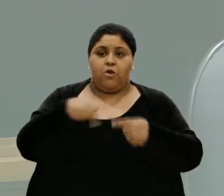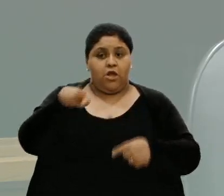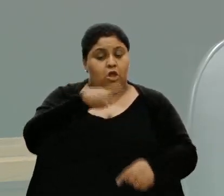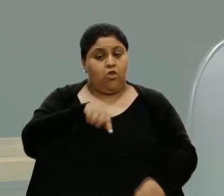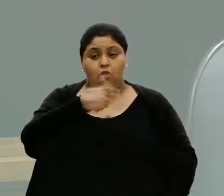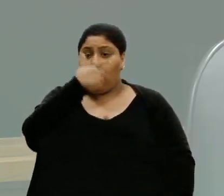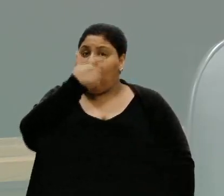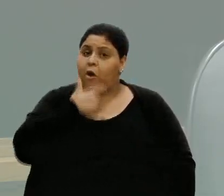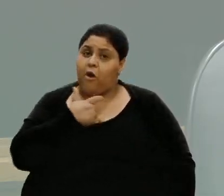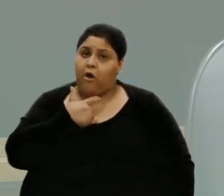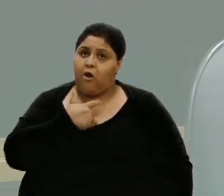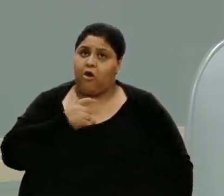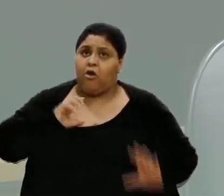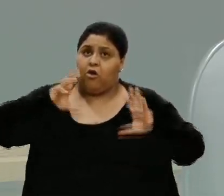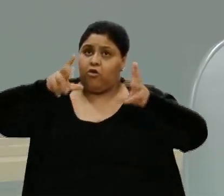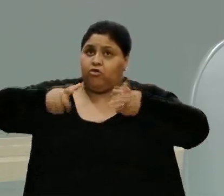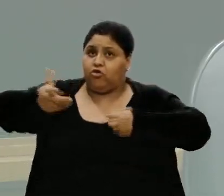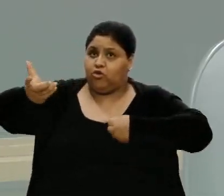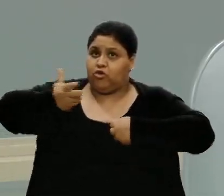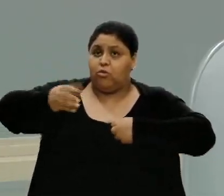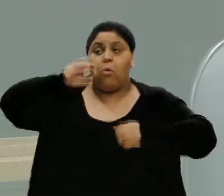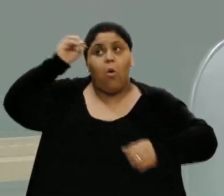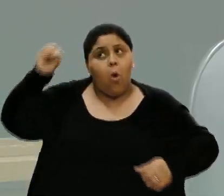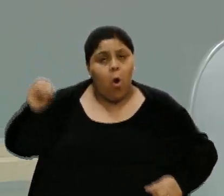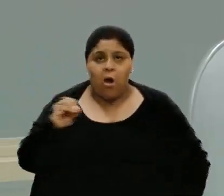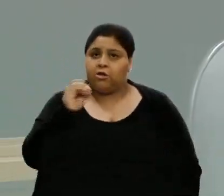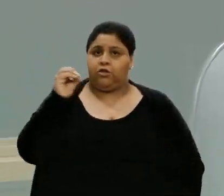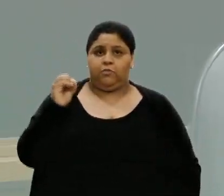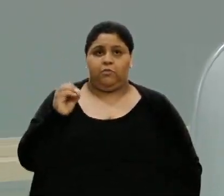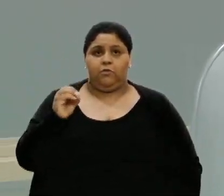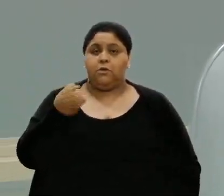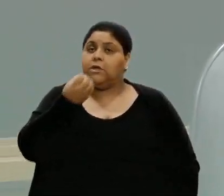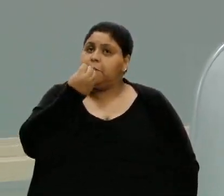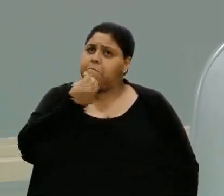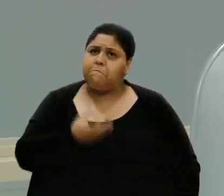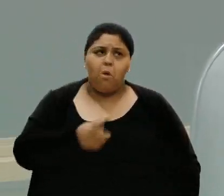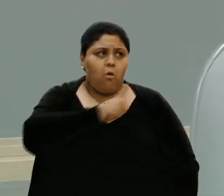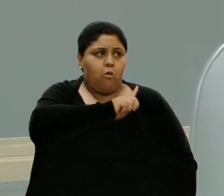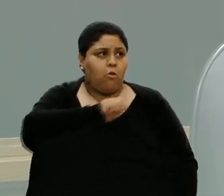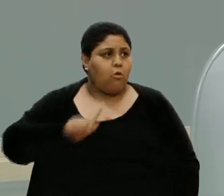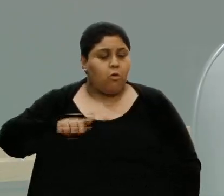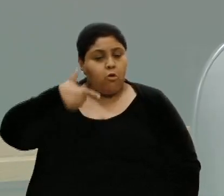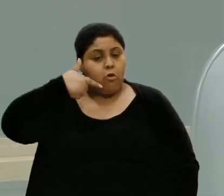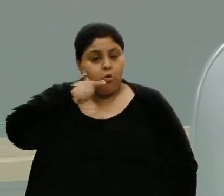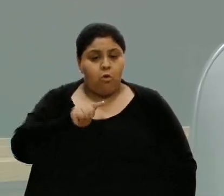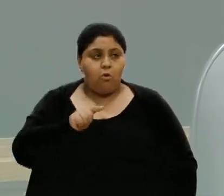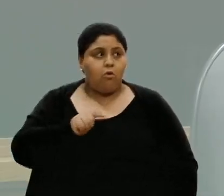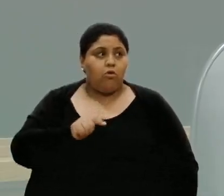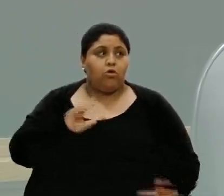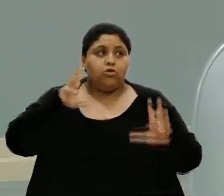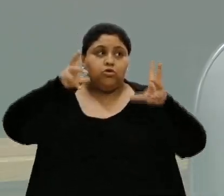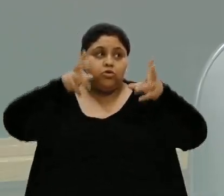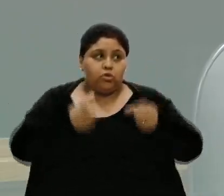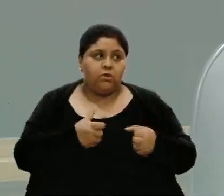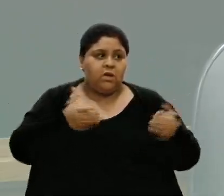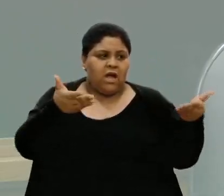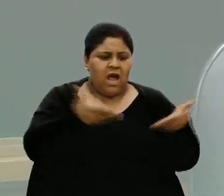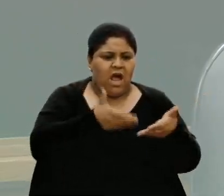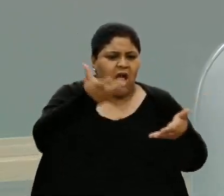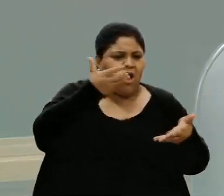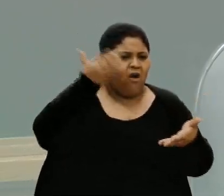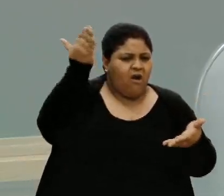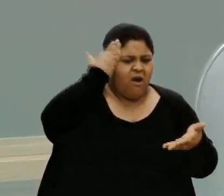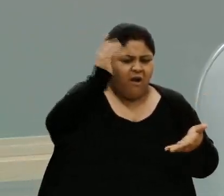que se todo mundo quer, ótimo, que bom que o governo conseguiu unanimidade. Agora eu quero saber do